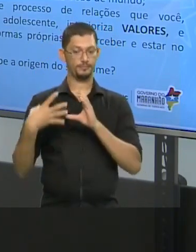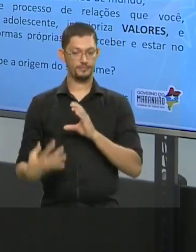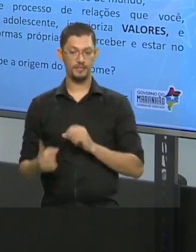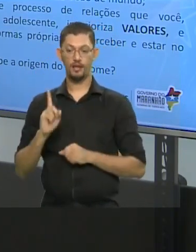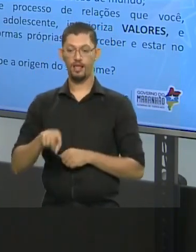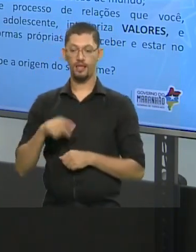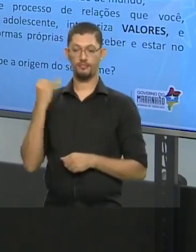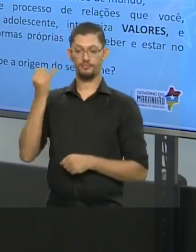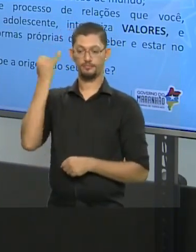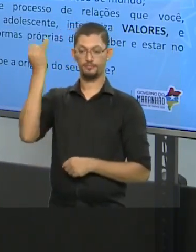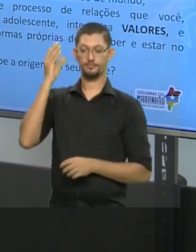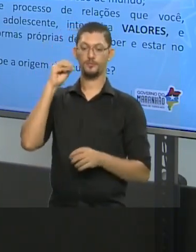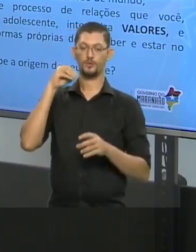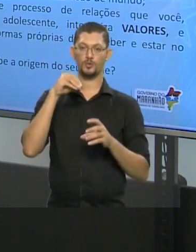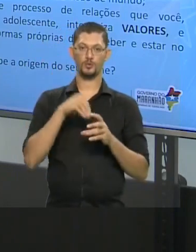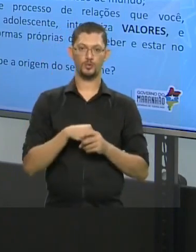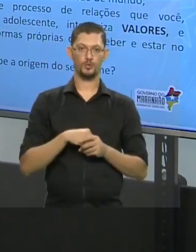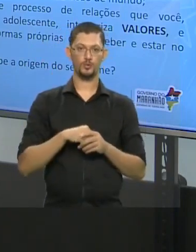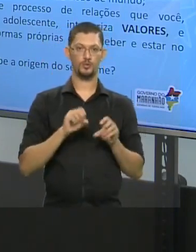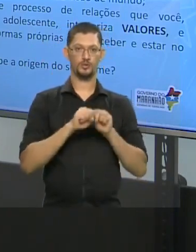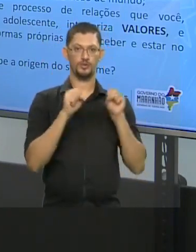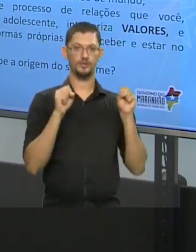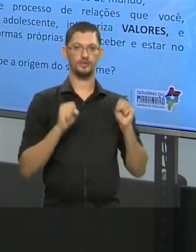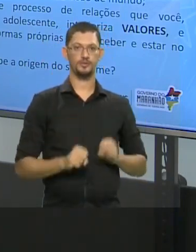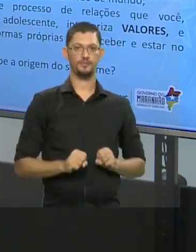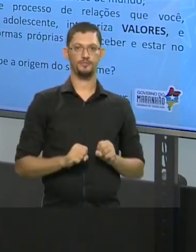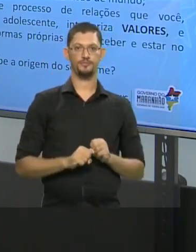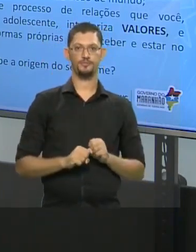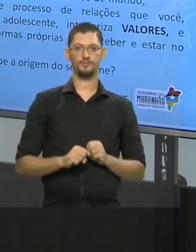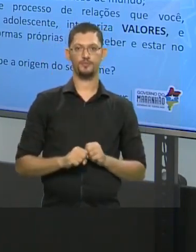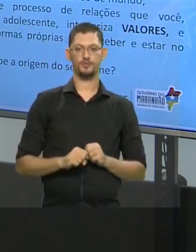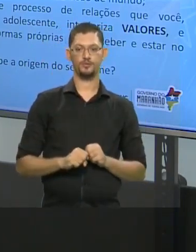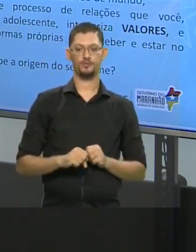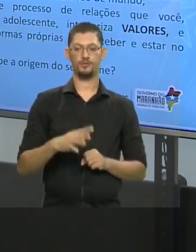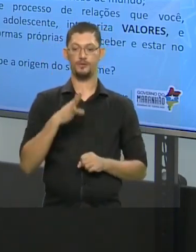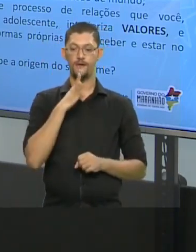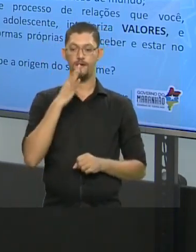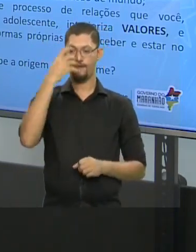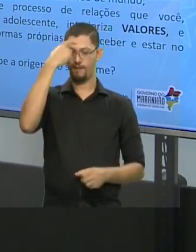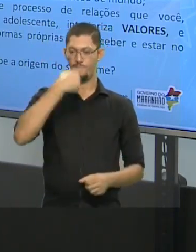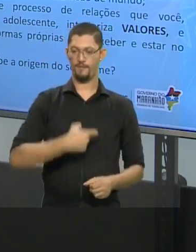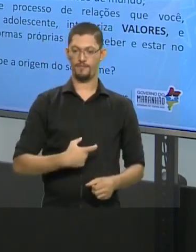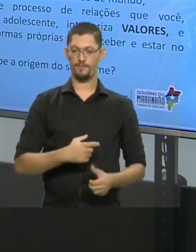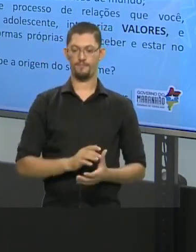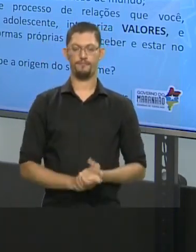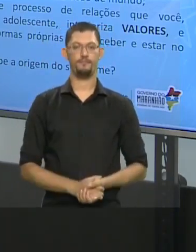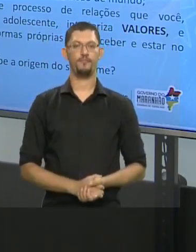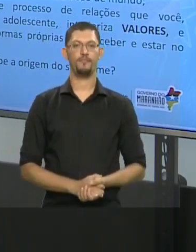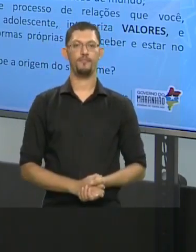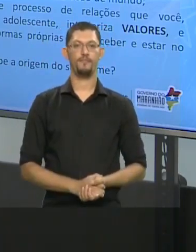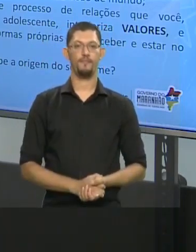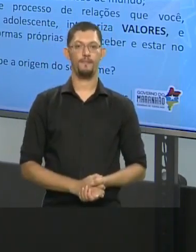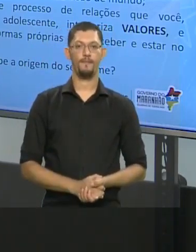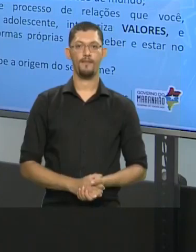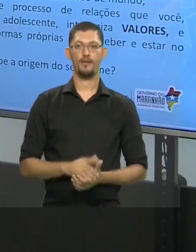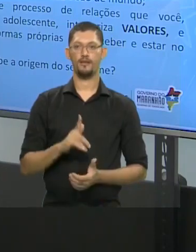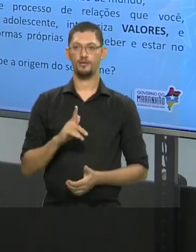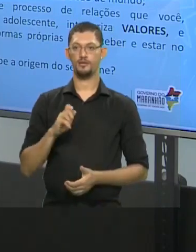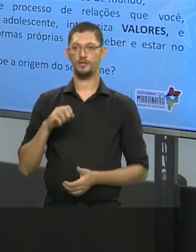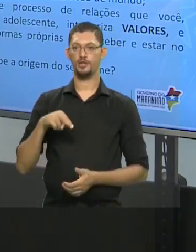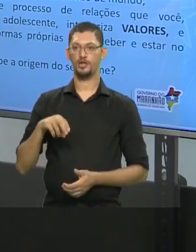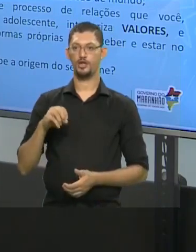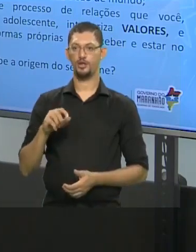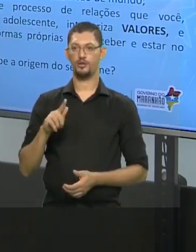importantes dentro do nosso processo de autoconhecimento. Ok? Genograma.